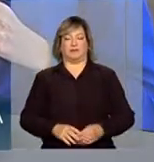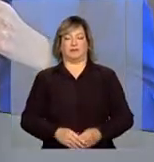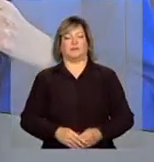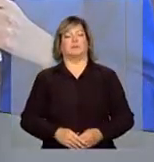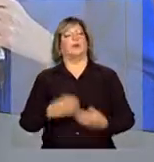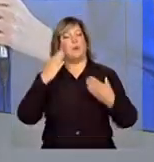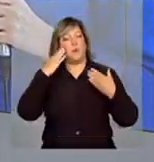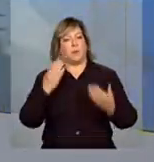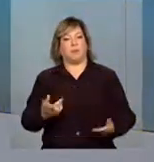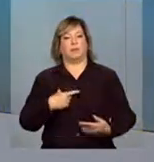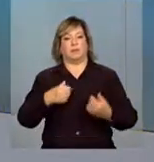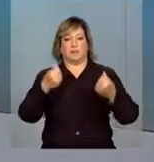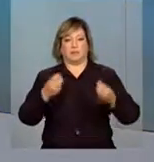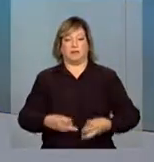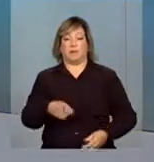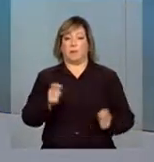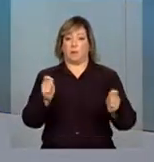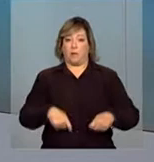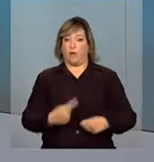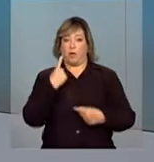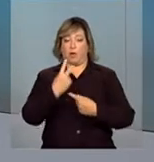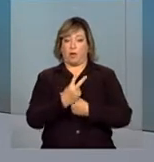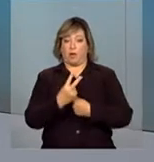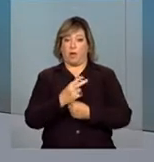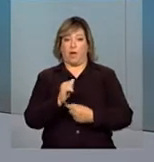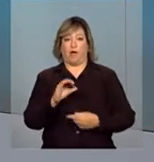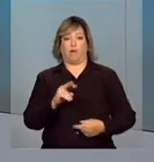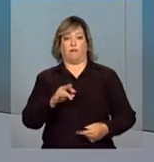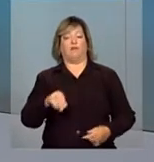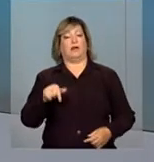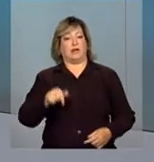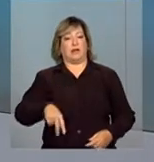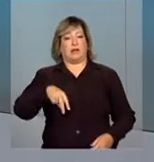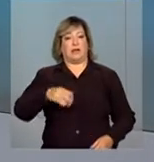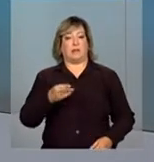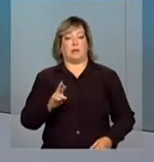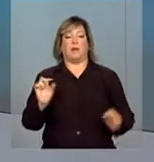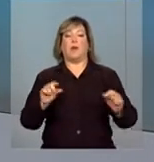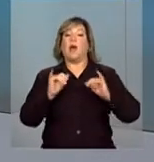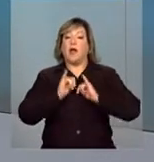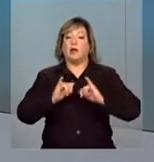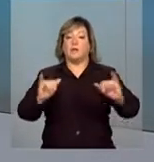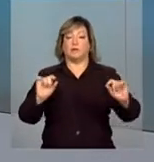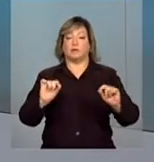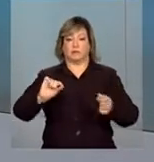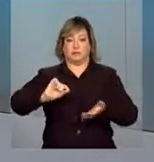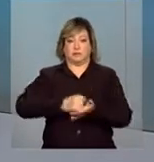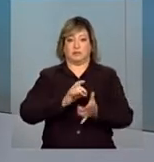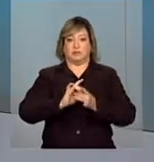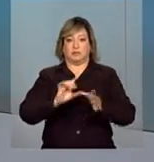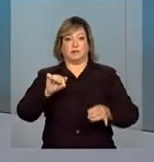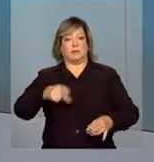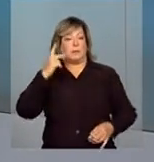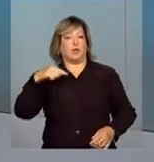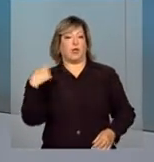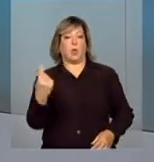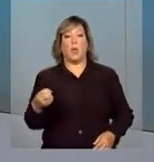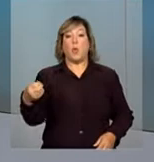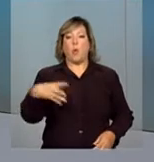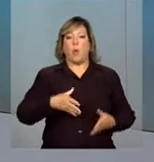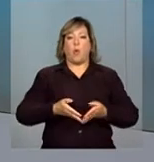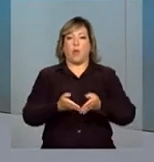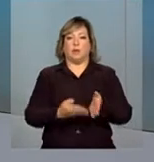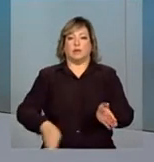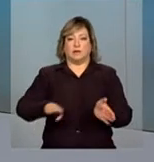Obrigada, Carolina. E você pode acompanhar ao vivo aqui pela NBR o anúncio da autorização para que os novos terminais